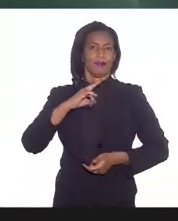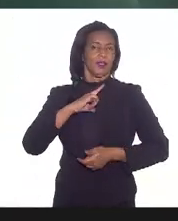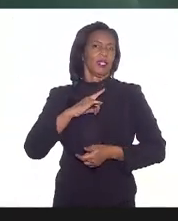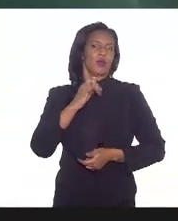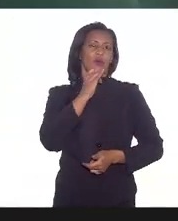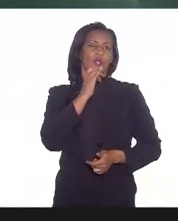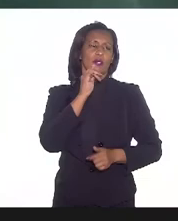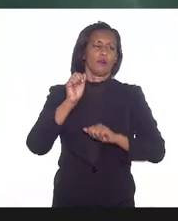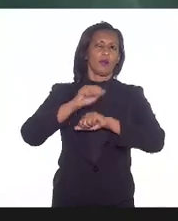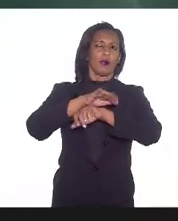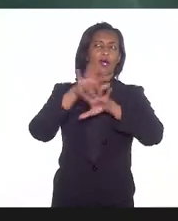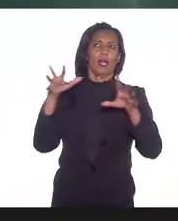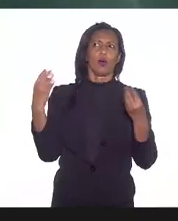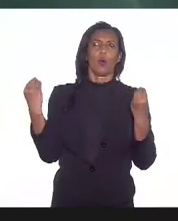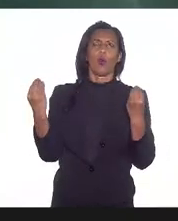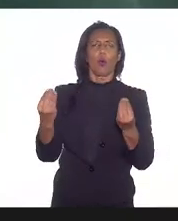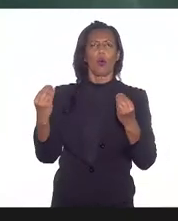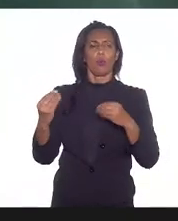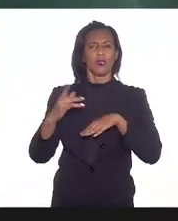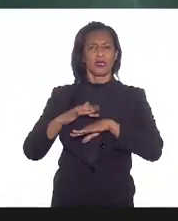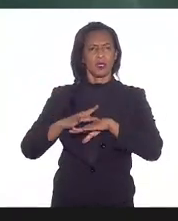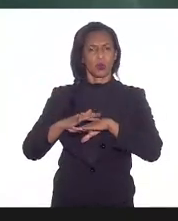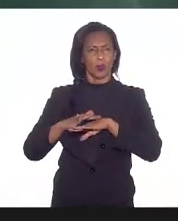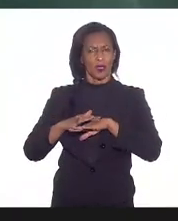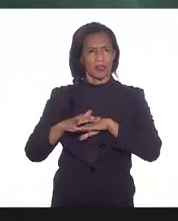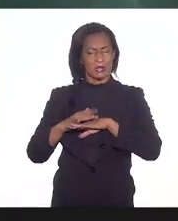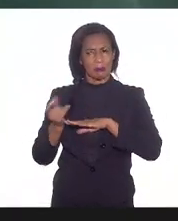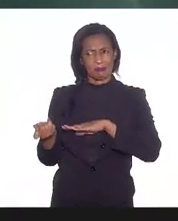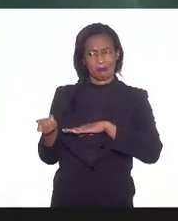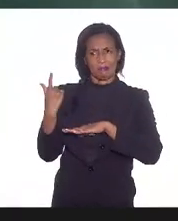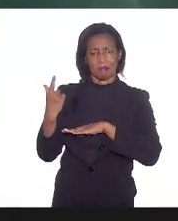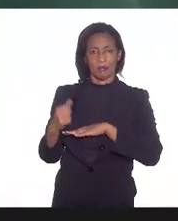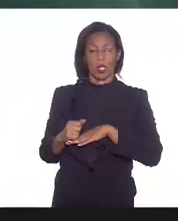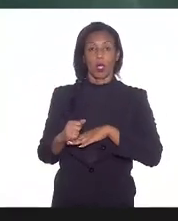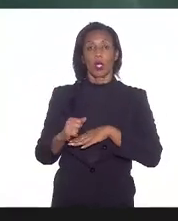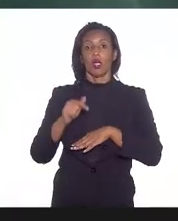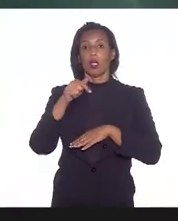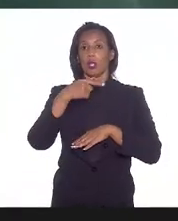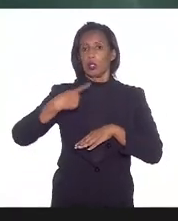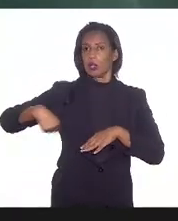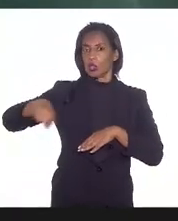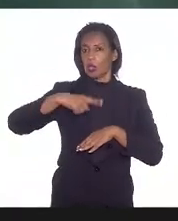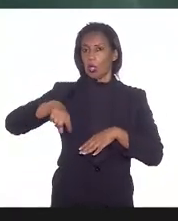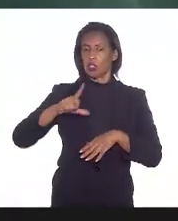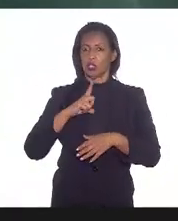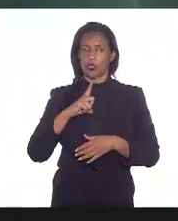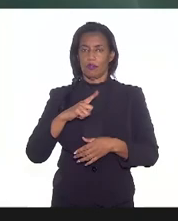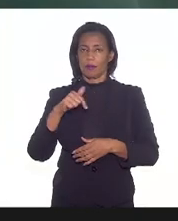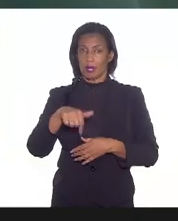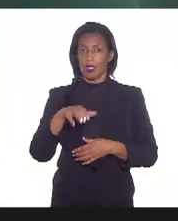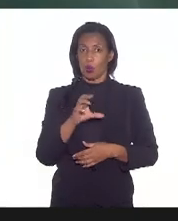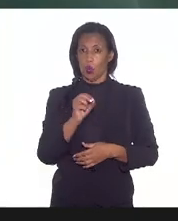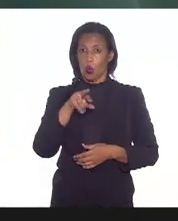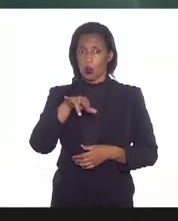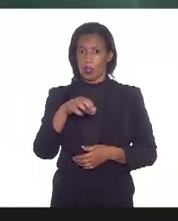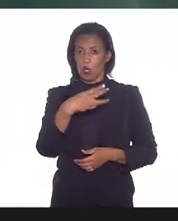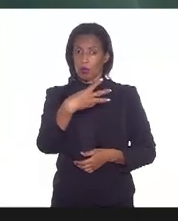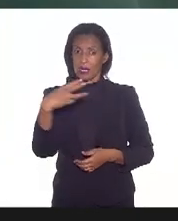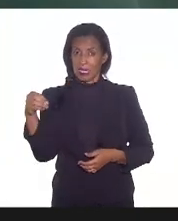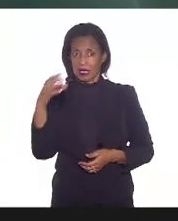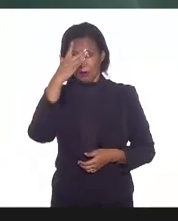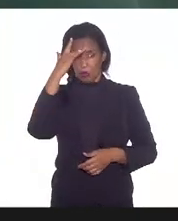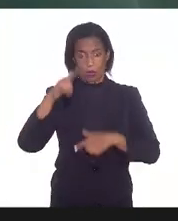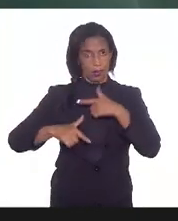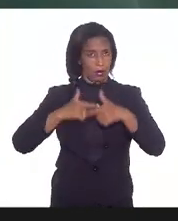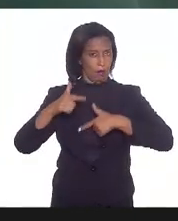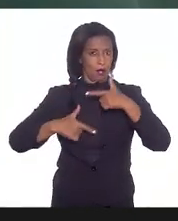claro aqui como essa doença é doida nós tivemos aqui no Conselho que nós temos 300 funcionários e 42